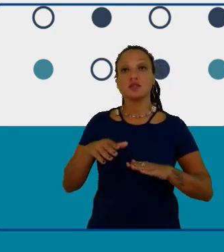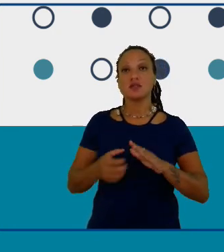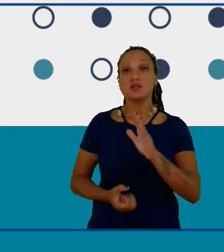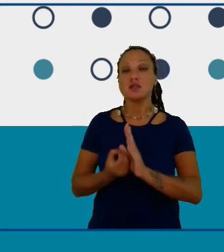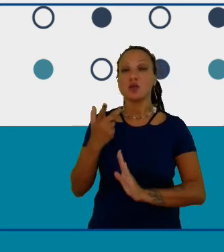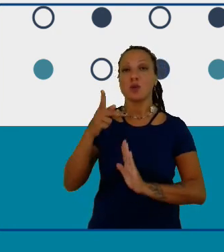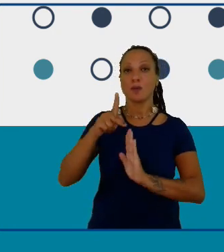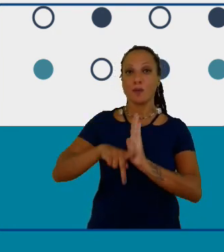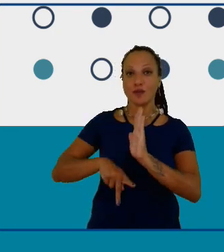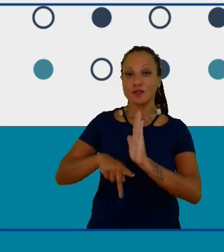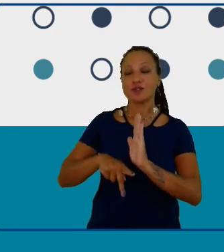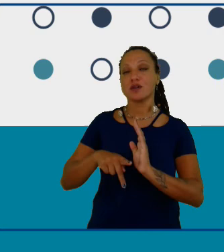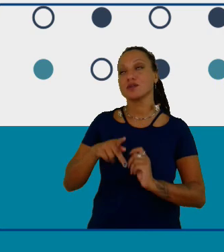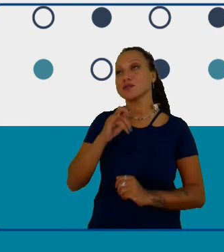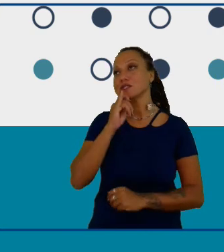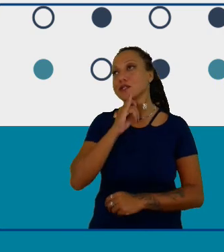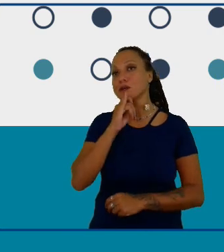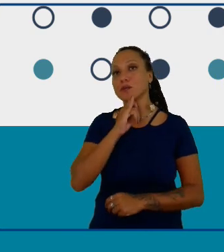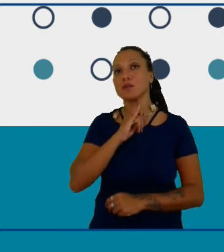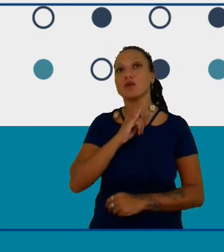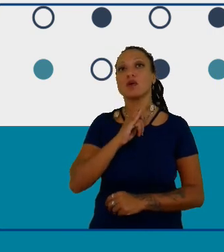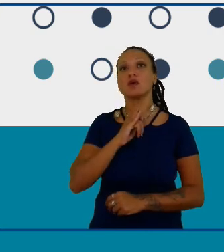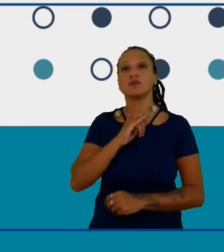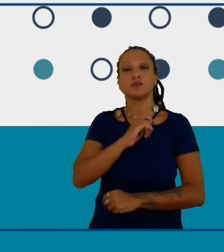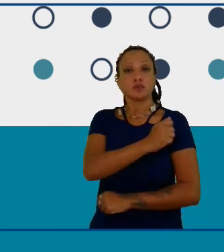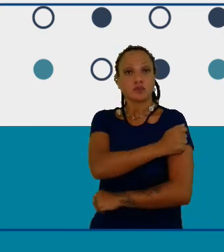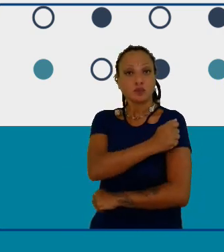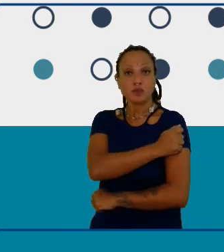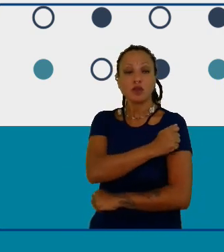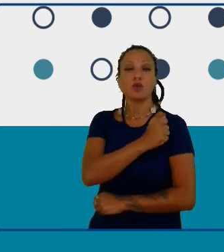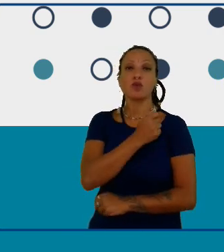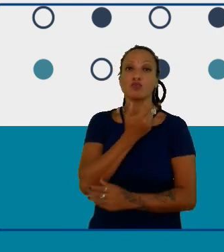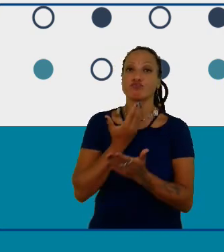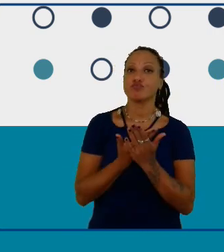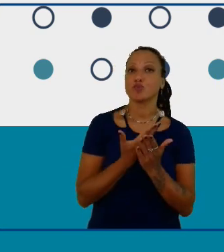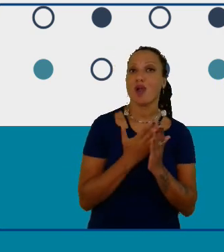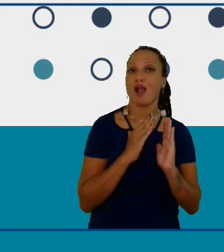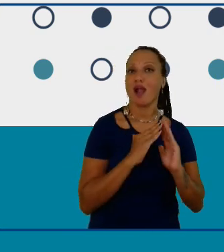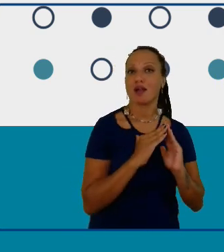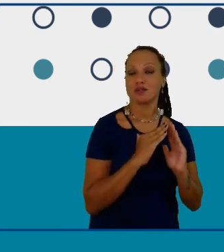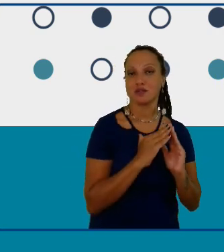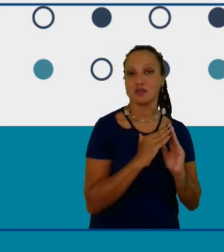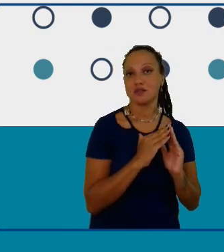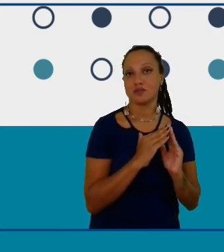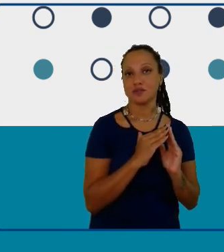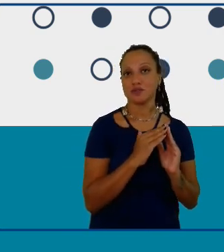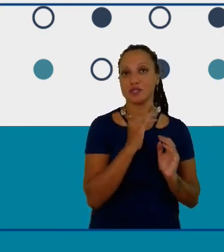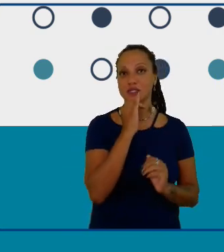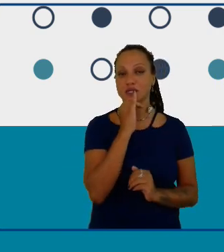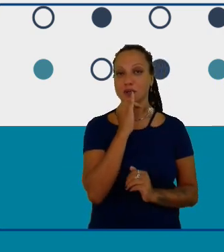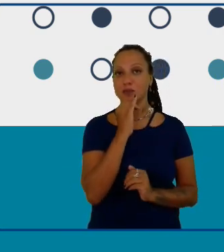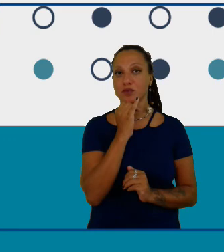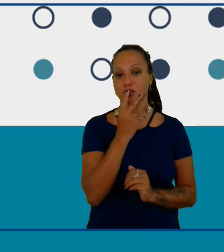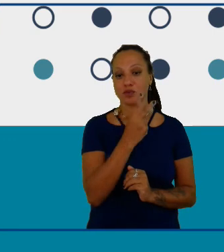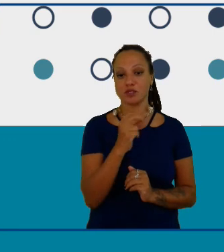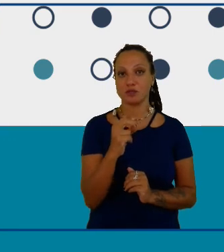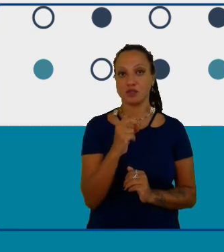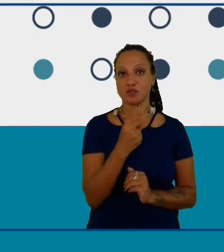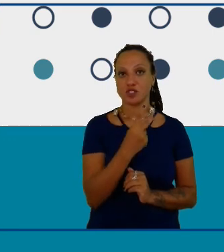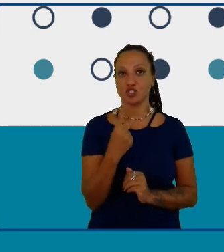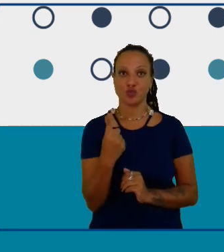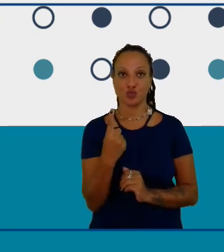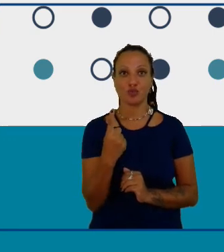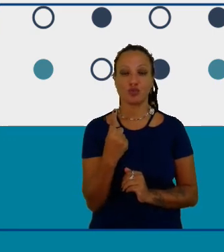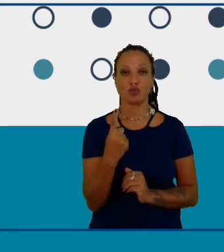eles pudessem fazer em casa então os experimentos que eles desenvolveram nesse ano de 2021 foram experimentos muito simples